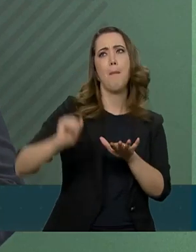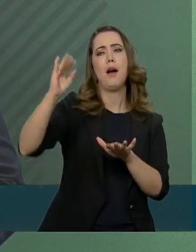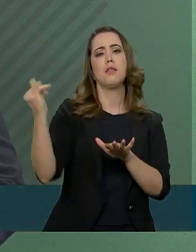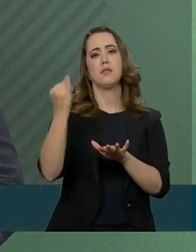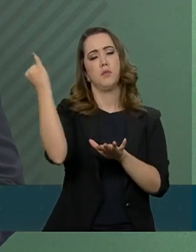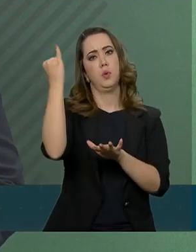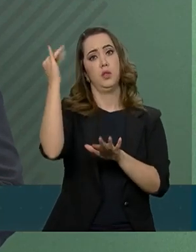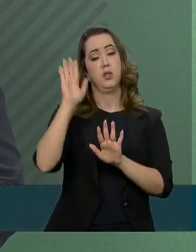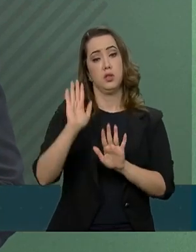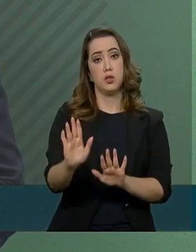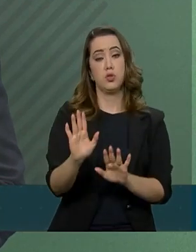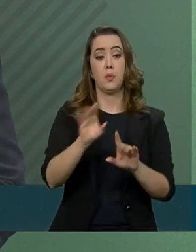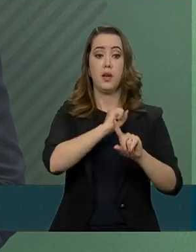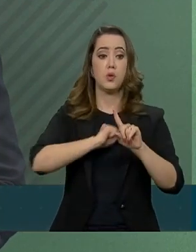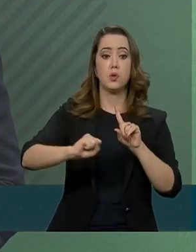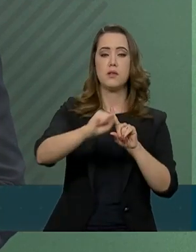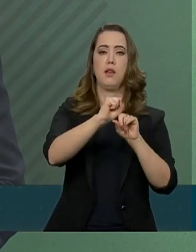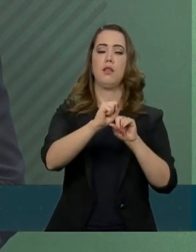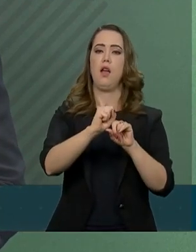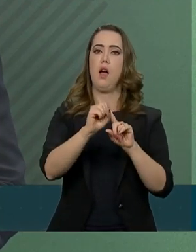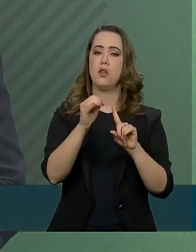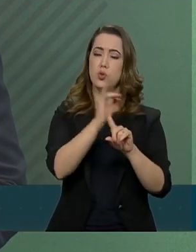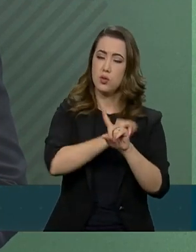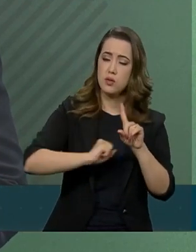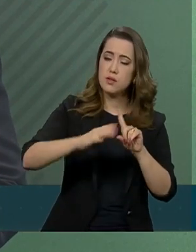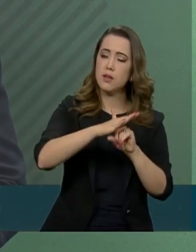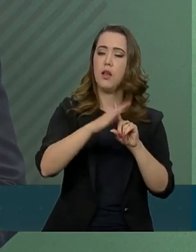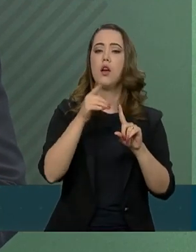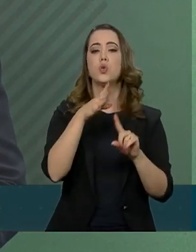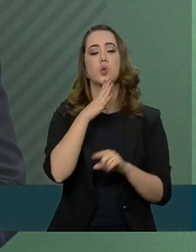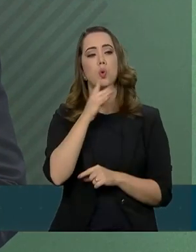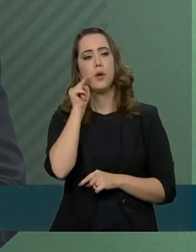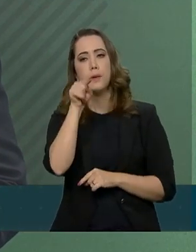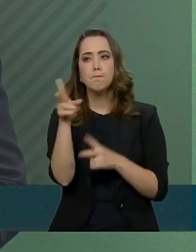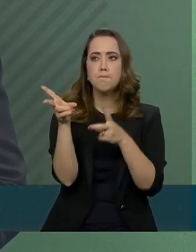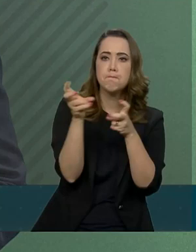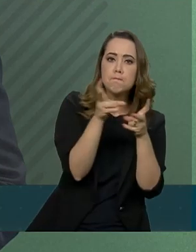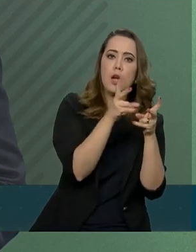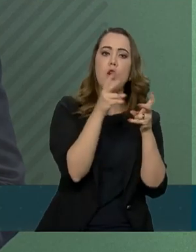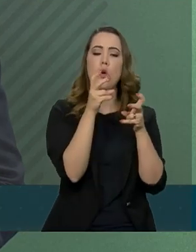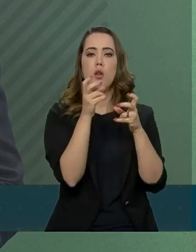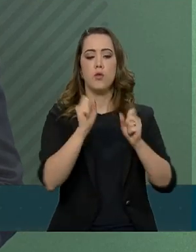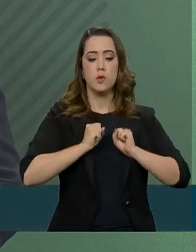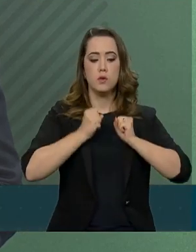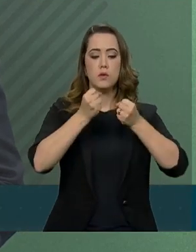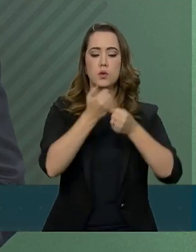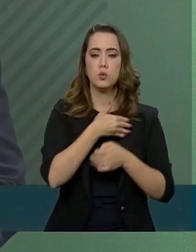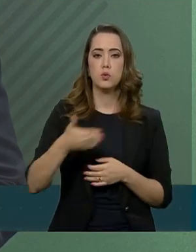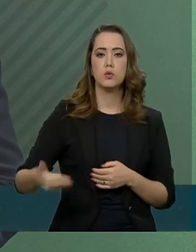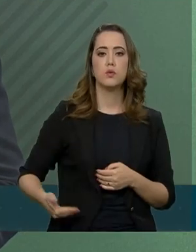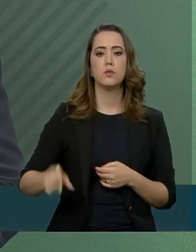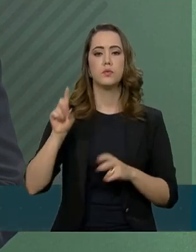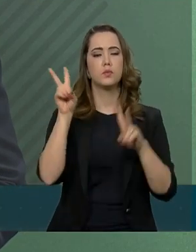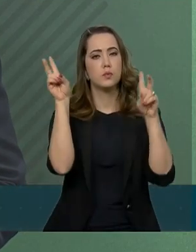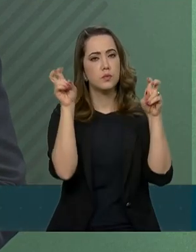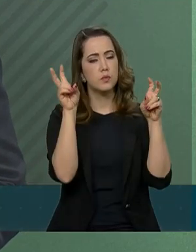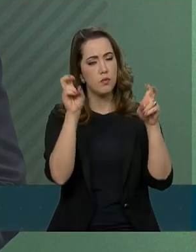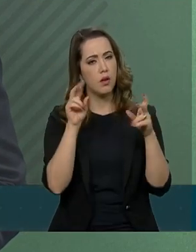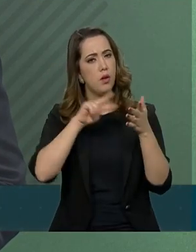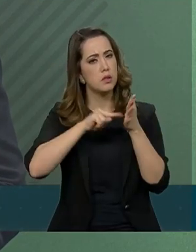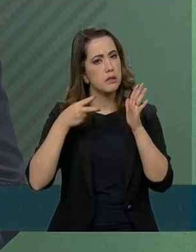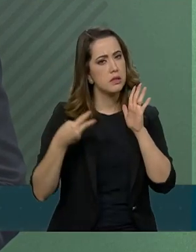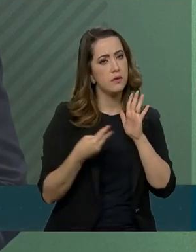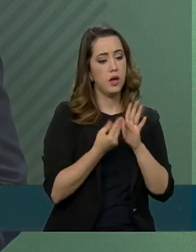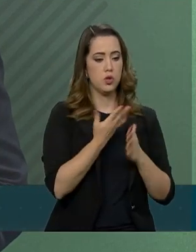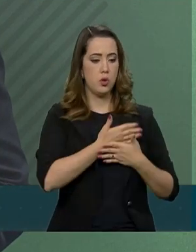importantes, para que a sociedade as conheça e possa absorver e possa entender o esforço do governo no sentido de melhorar